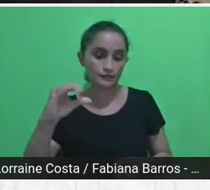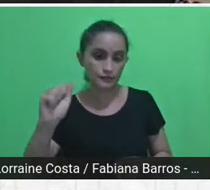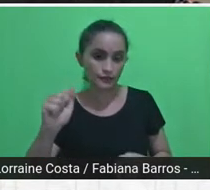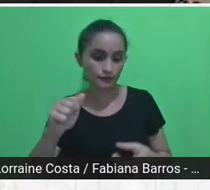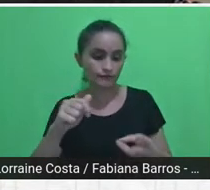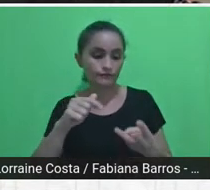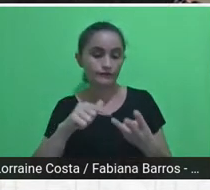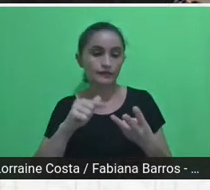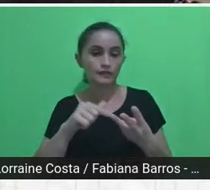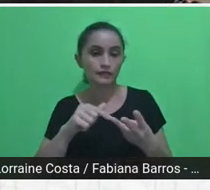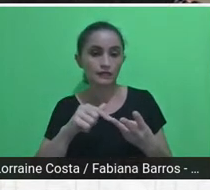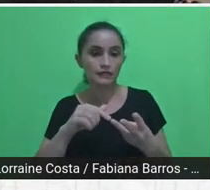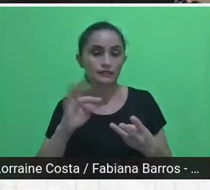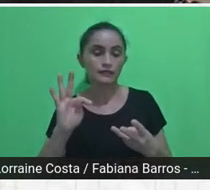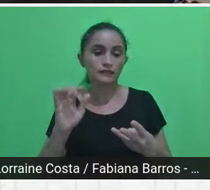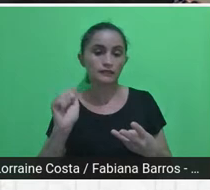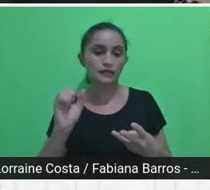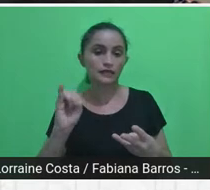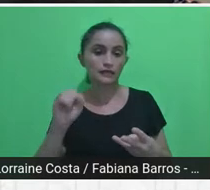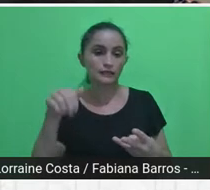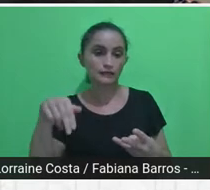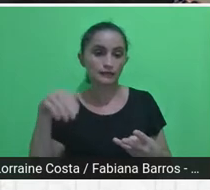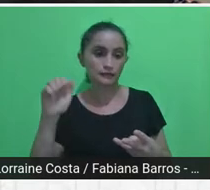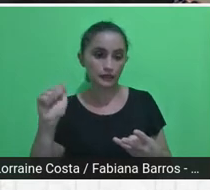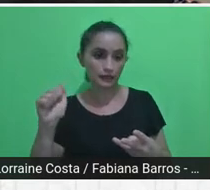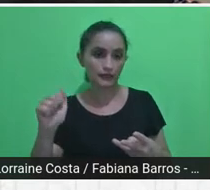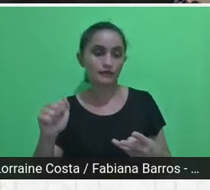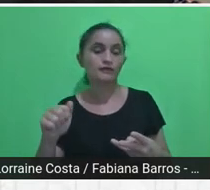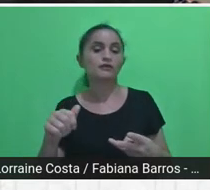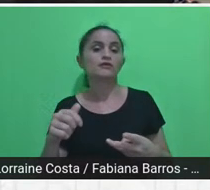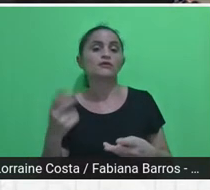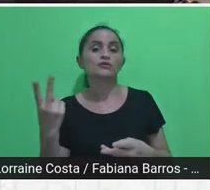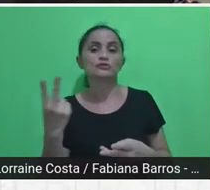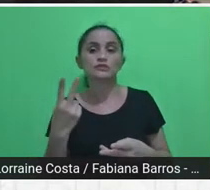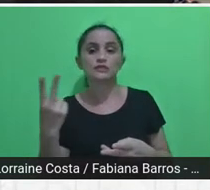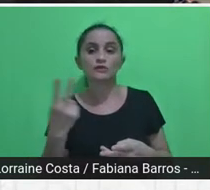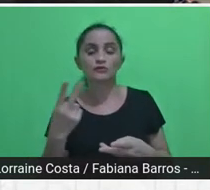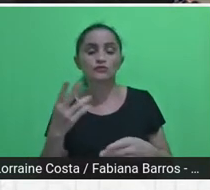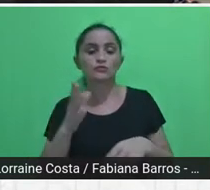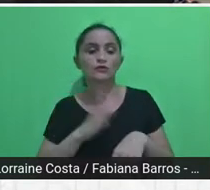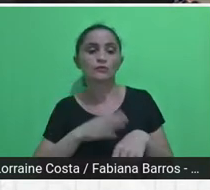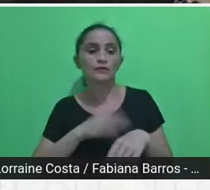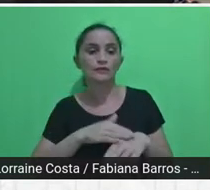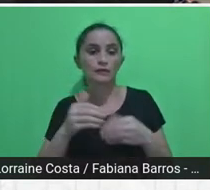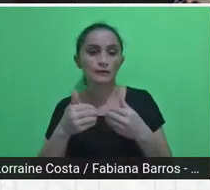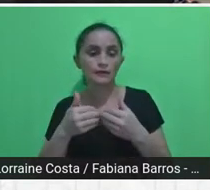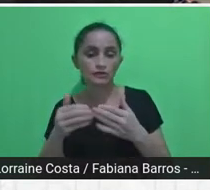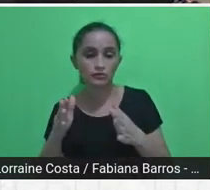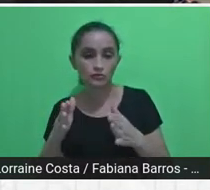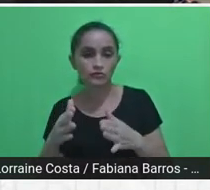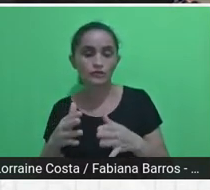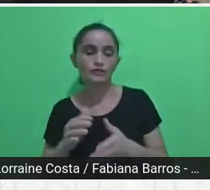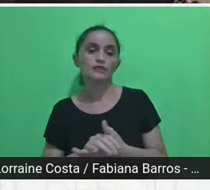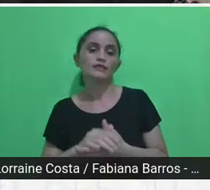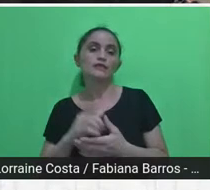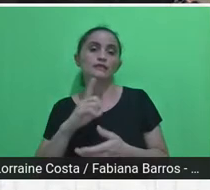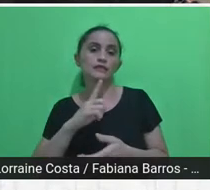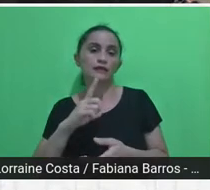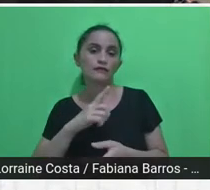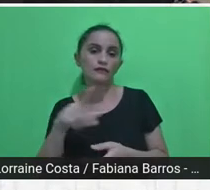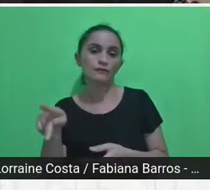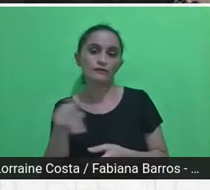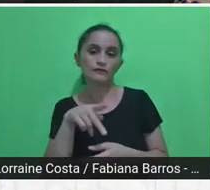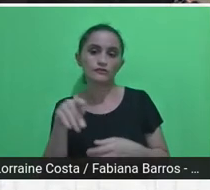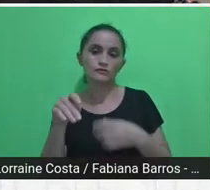Na segunda abertura, que já foi em 2021, nós tivemos a aula inaugural da professora Hermínia, que também foi